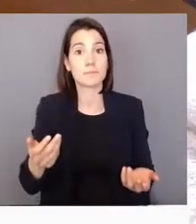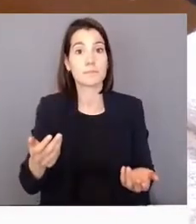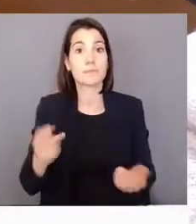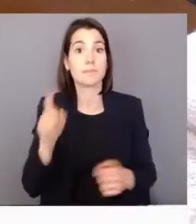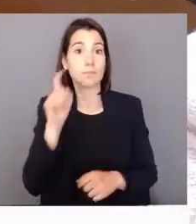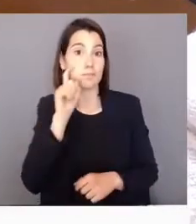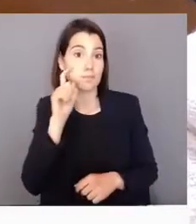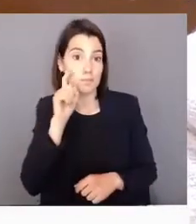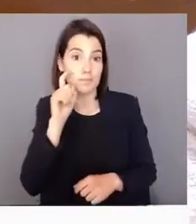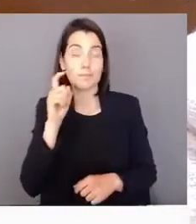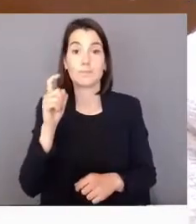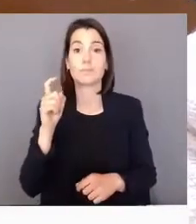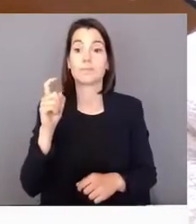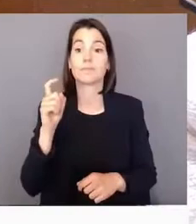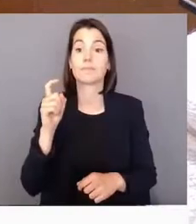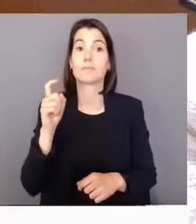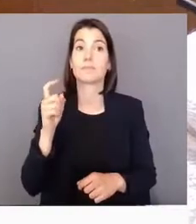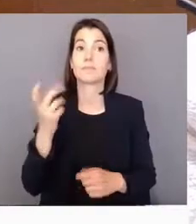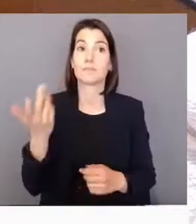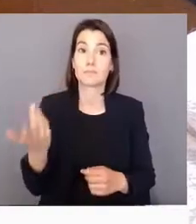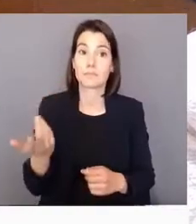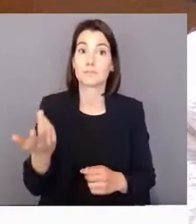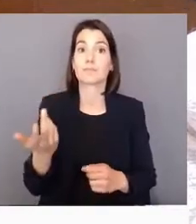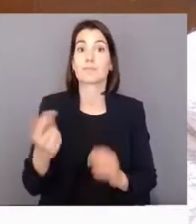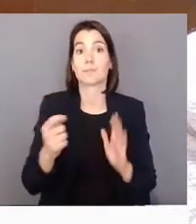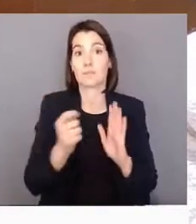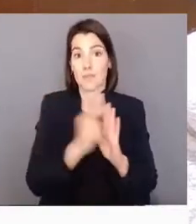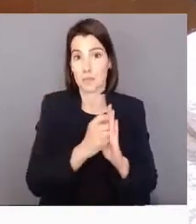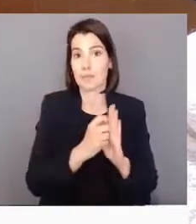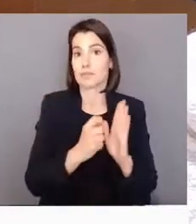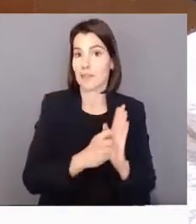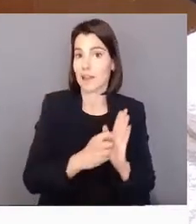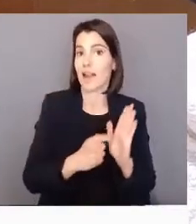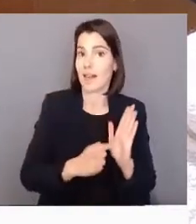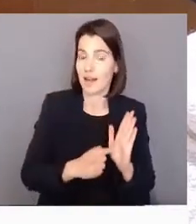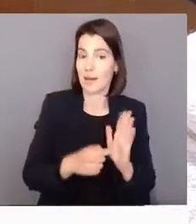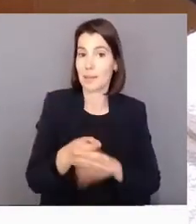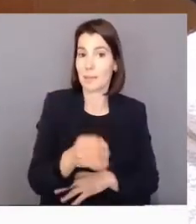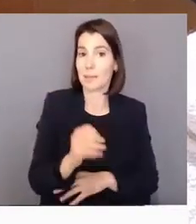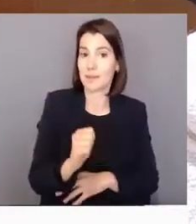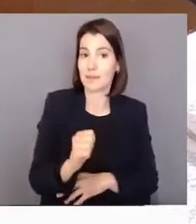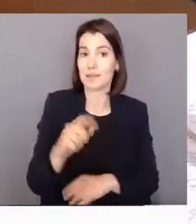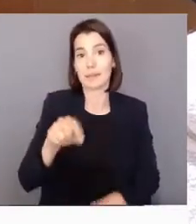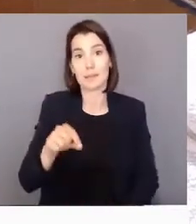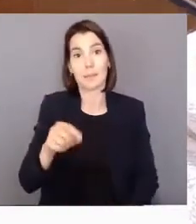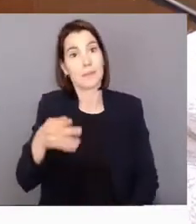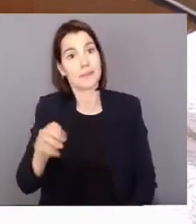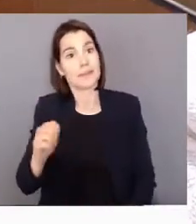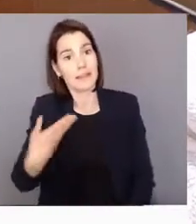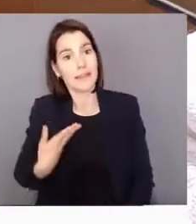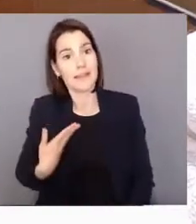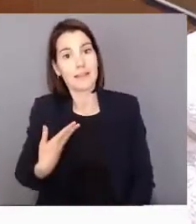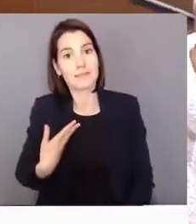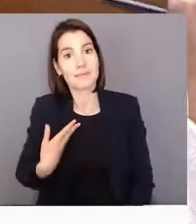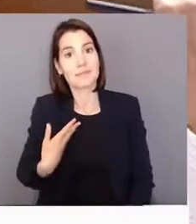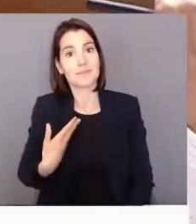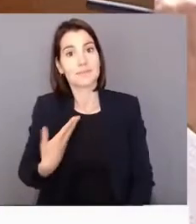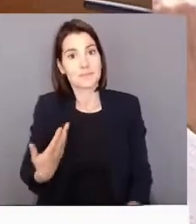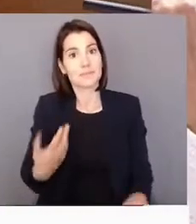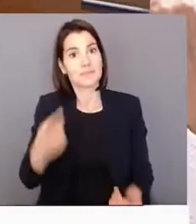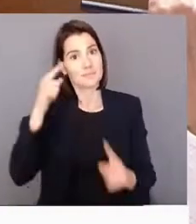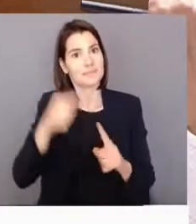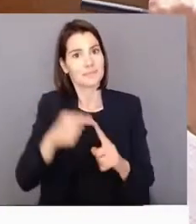defesa e estava na agenda, quer do Partido Socialista, quer do Partido Socialdemocrata. E, portanto, depois,